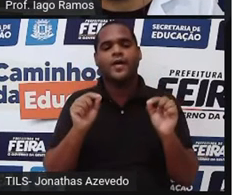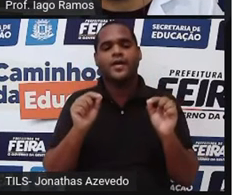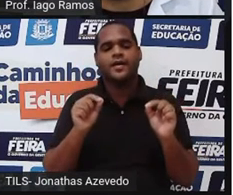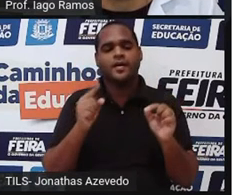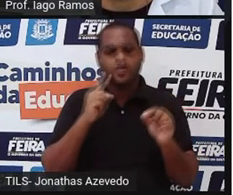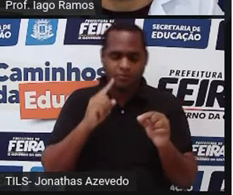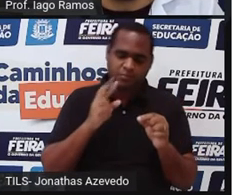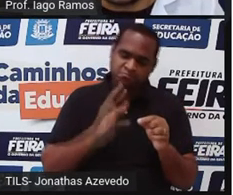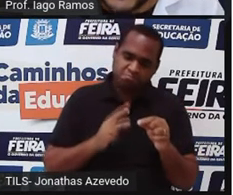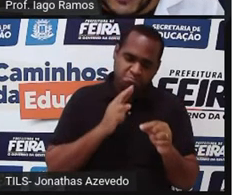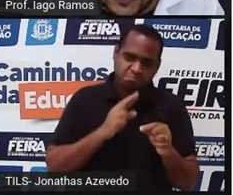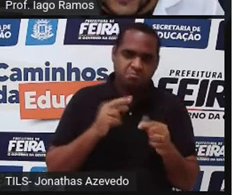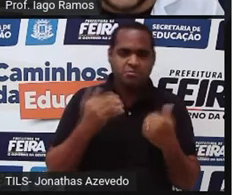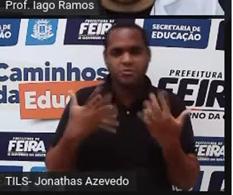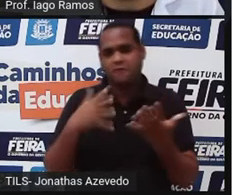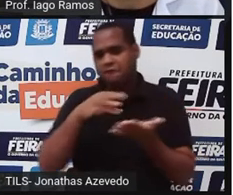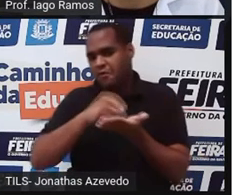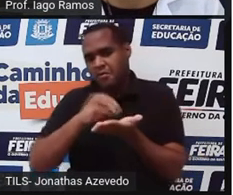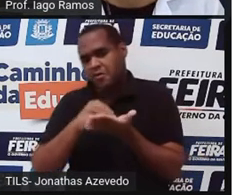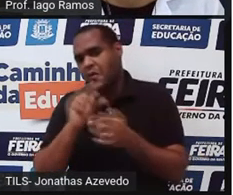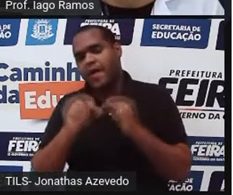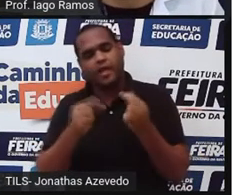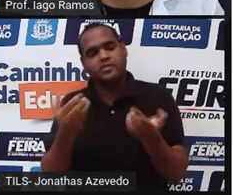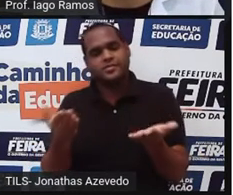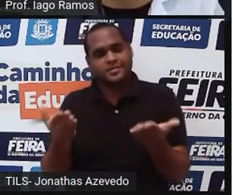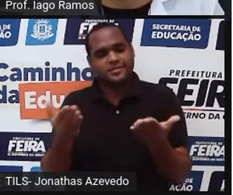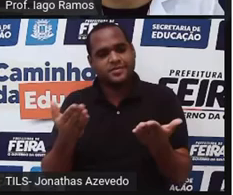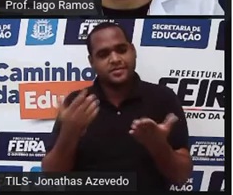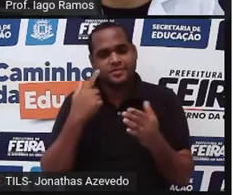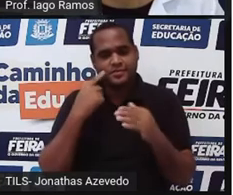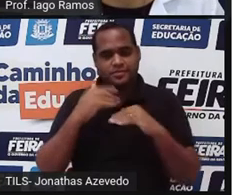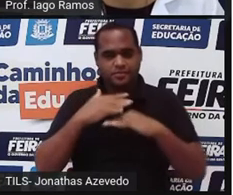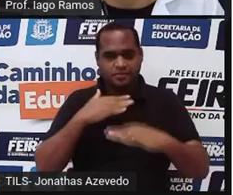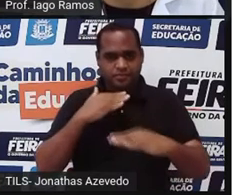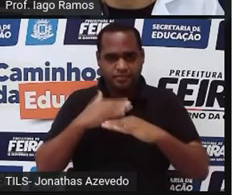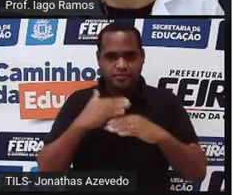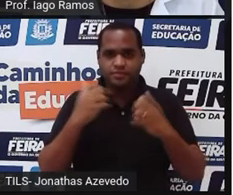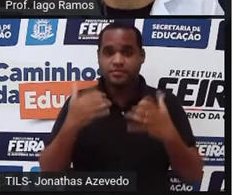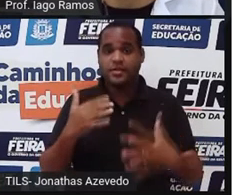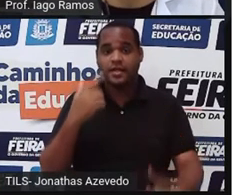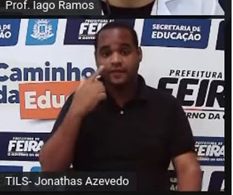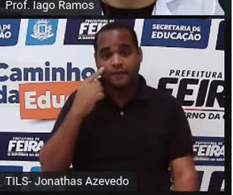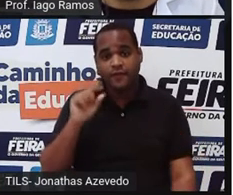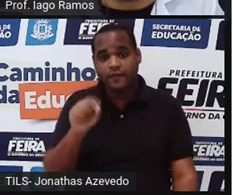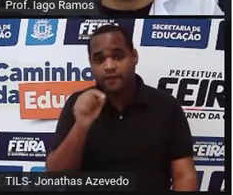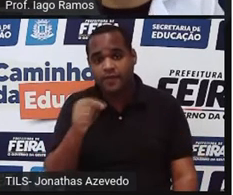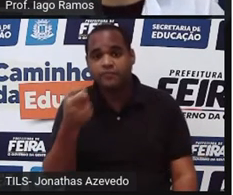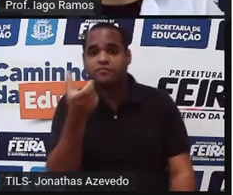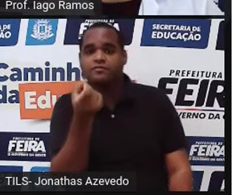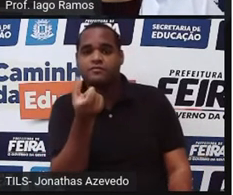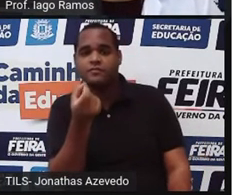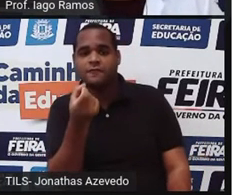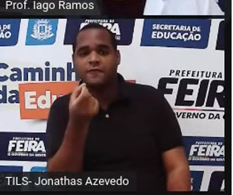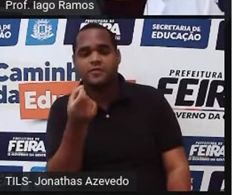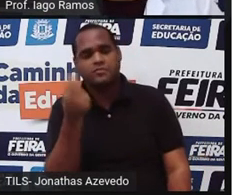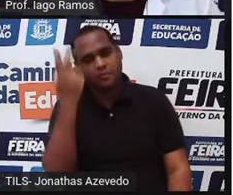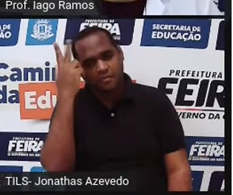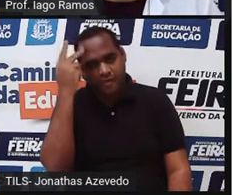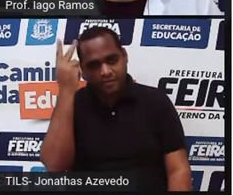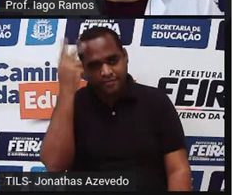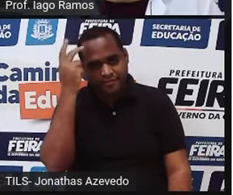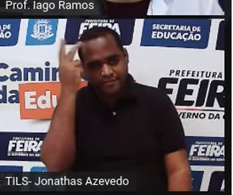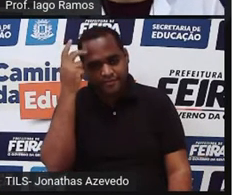requisitos são os seguintes. O comprimento será de 20 módulos. 20 é um número natural.